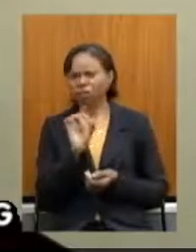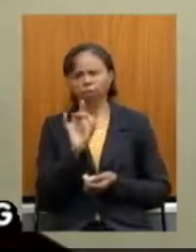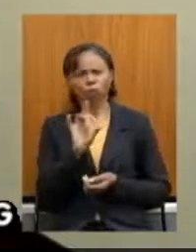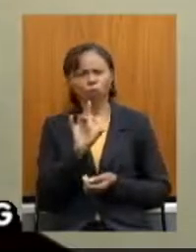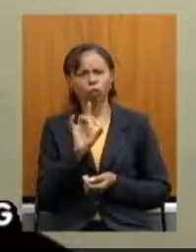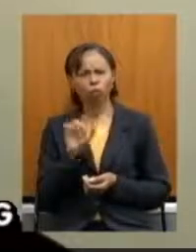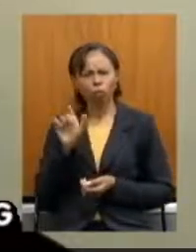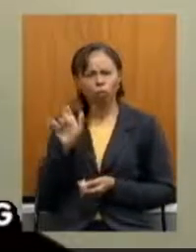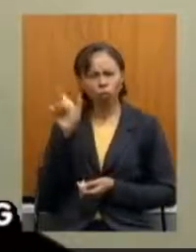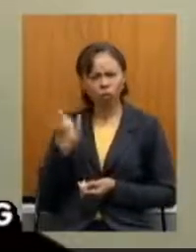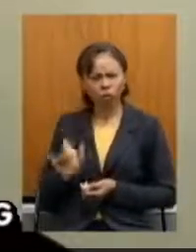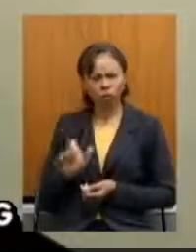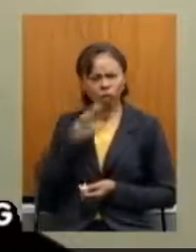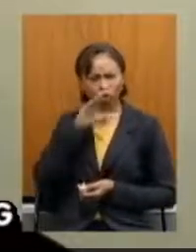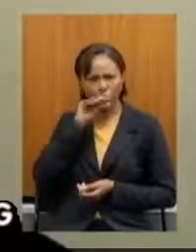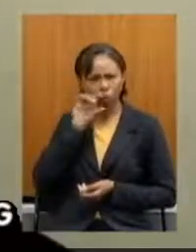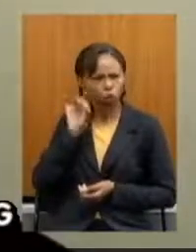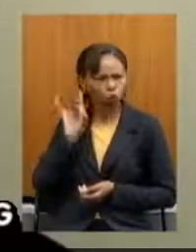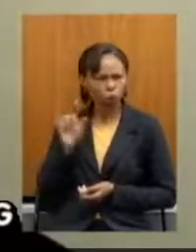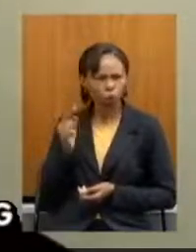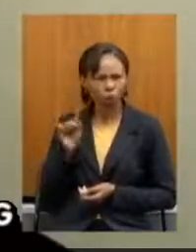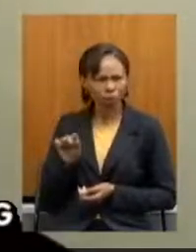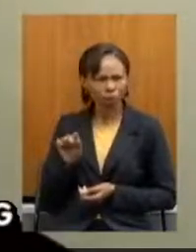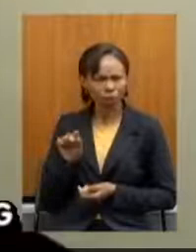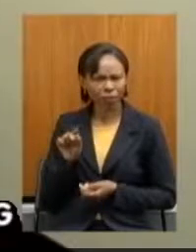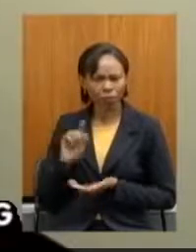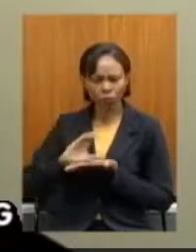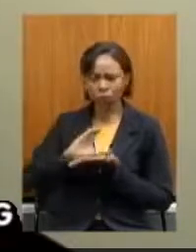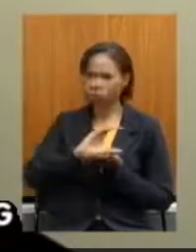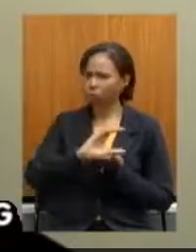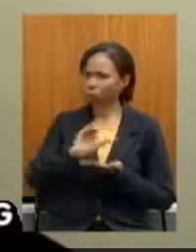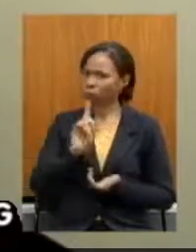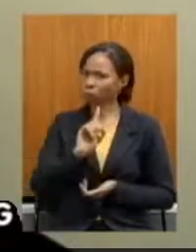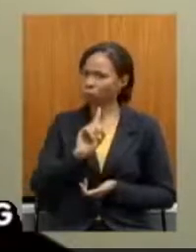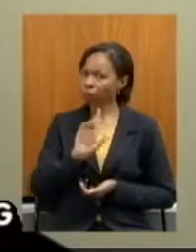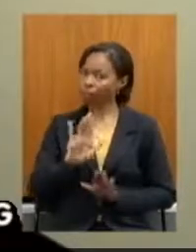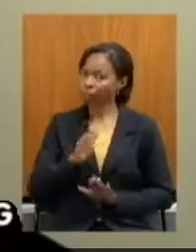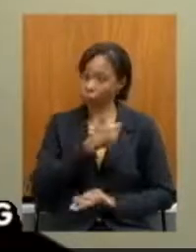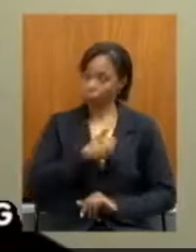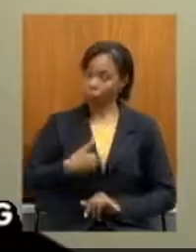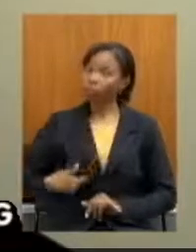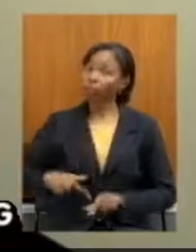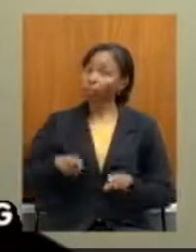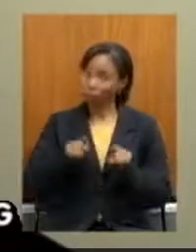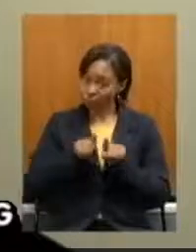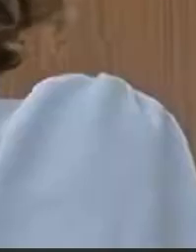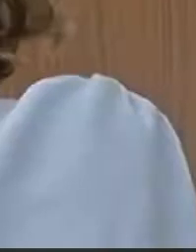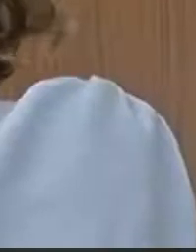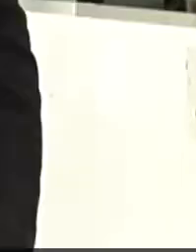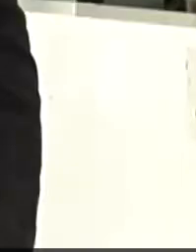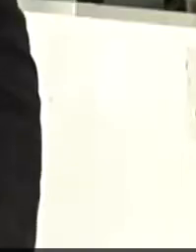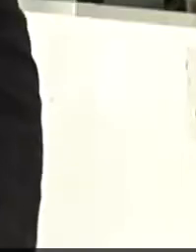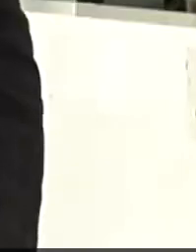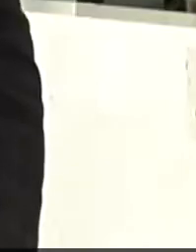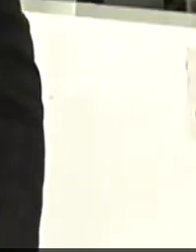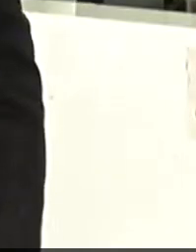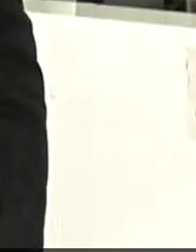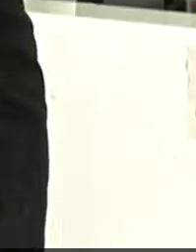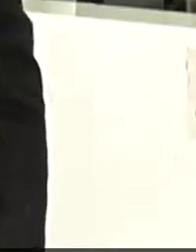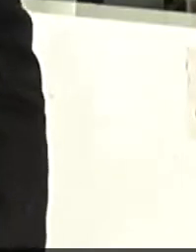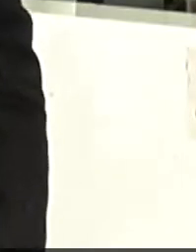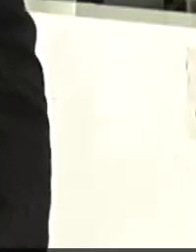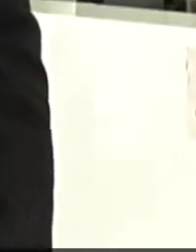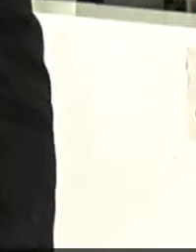contribuir. O Estado precisa dar garantias de que contribuirá com esse fundo. A representante dos